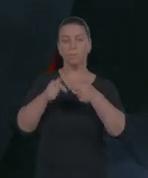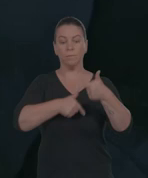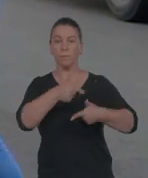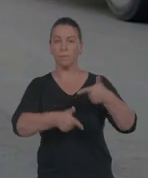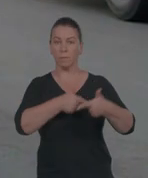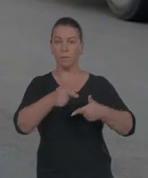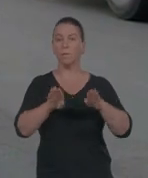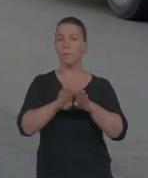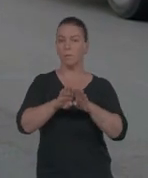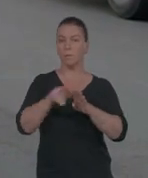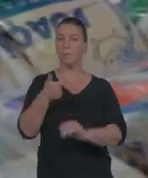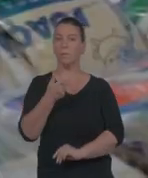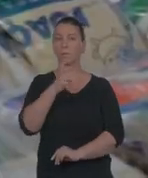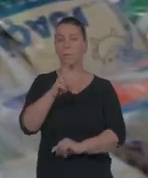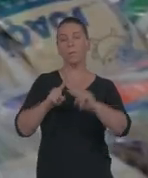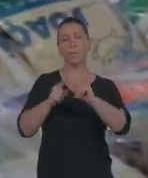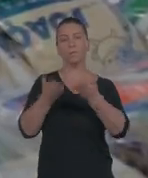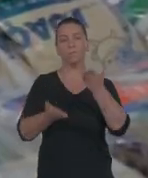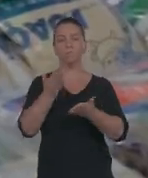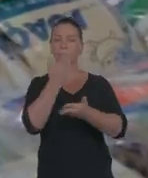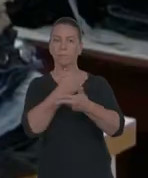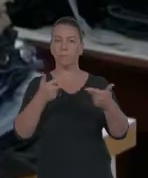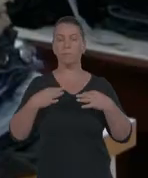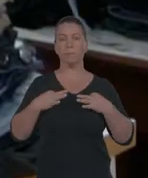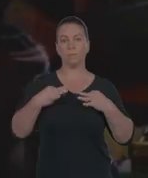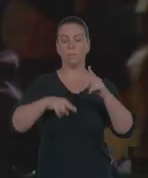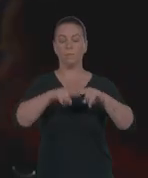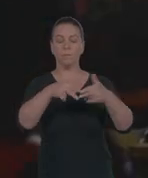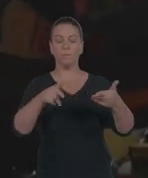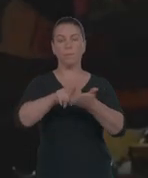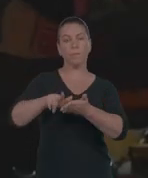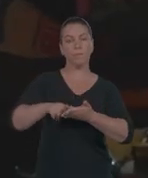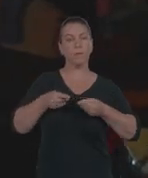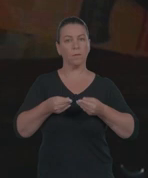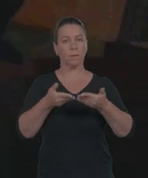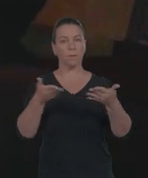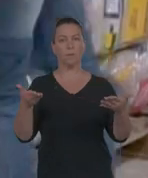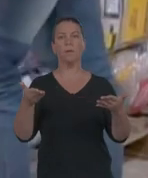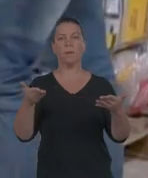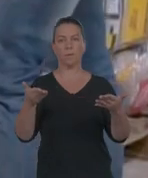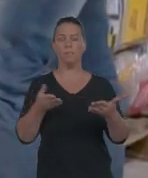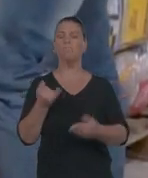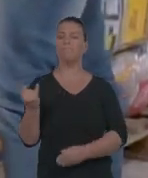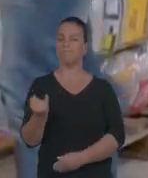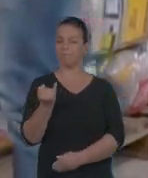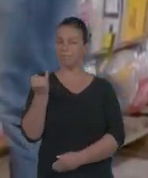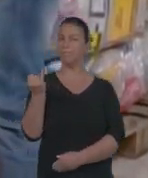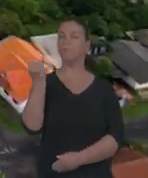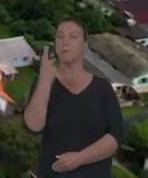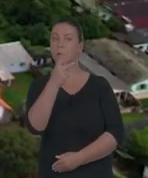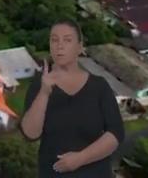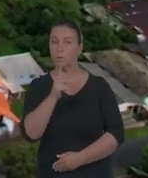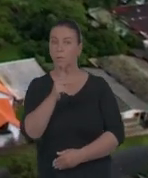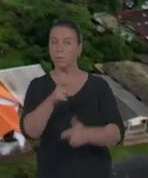mobilizados. Além de mais de 25 toneladas de alimentos, roupas e materiais de limpeza distribuídos. Isso é muito importante.